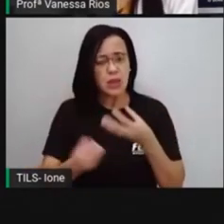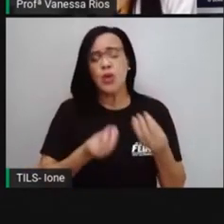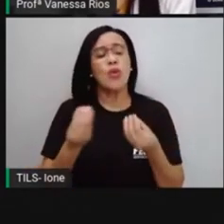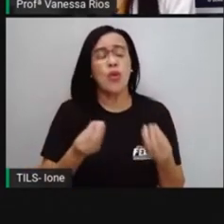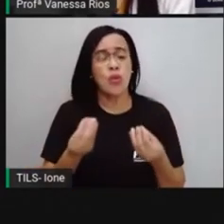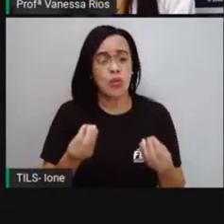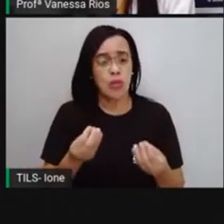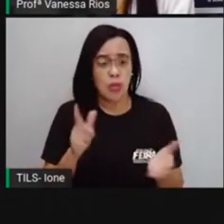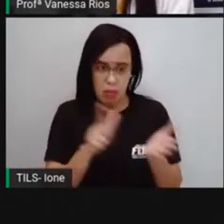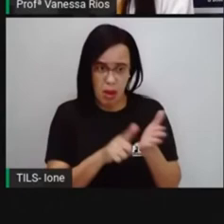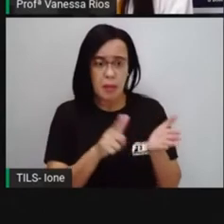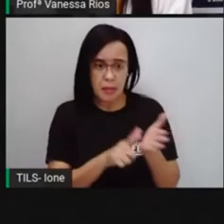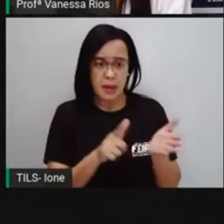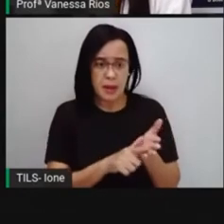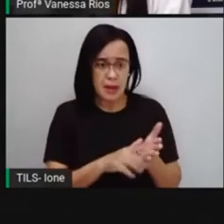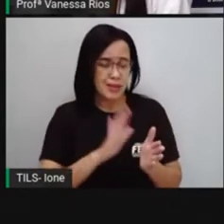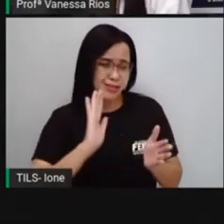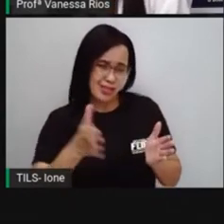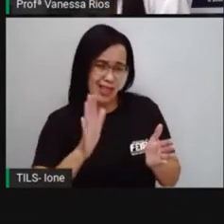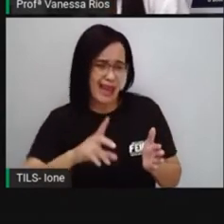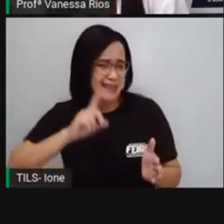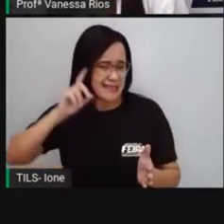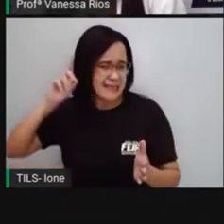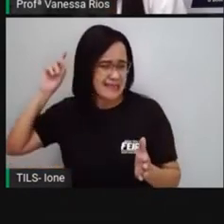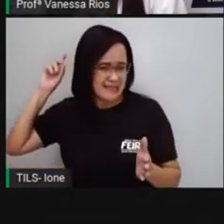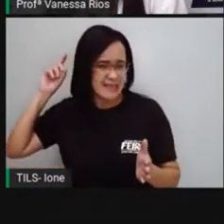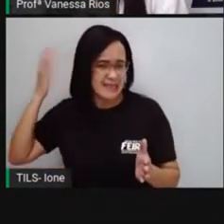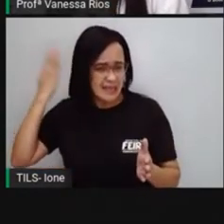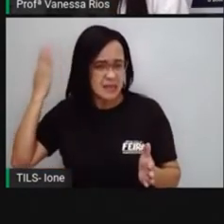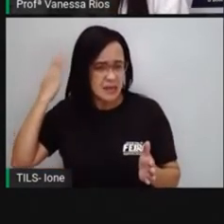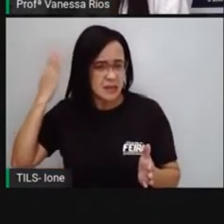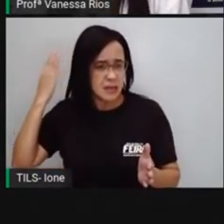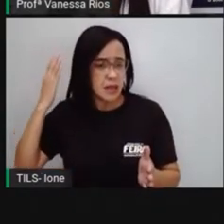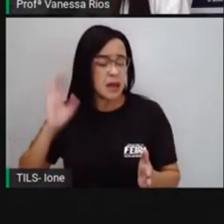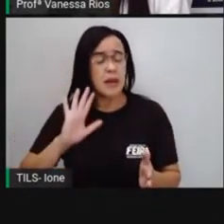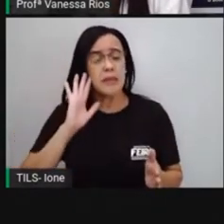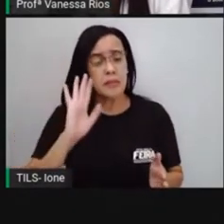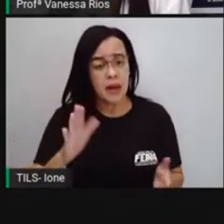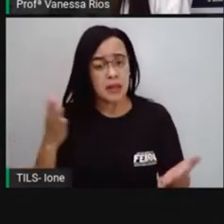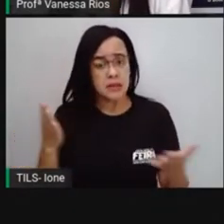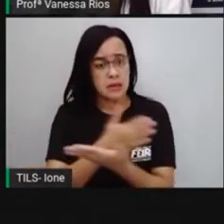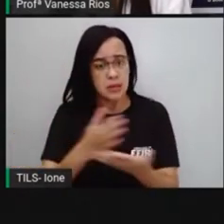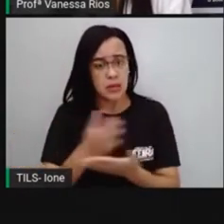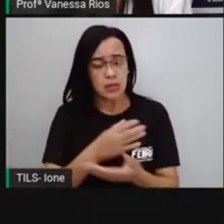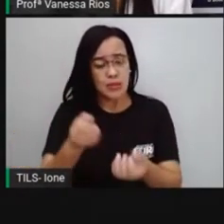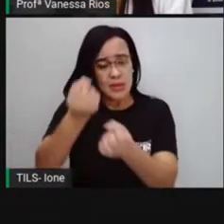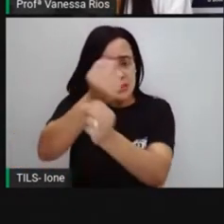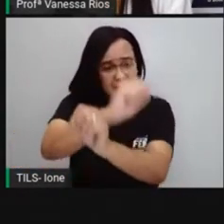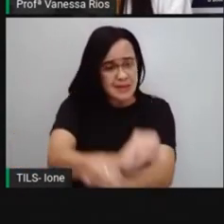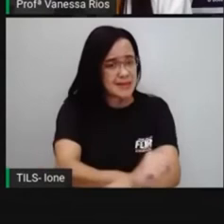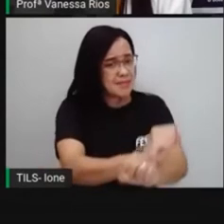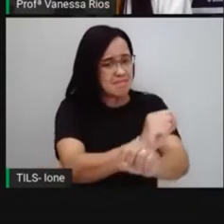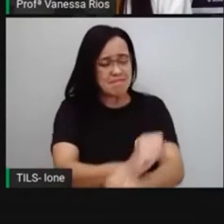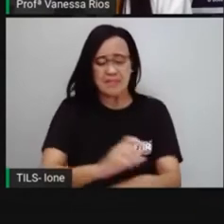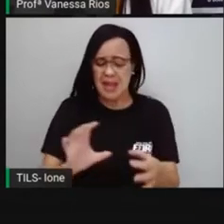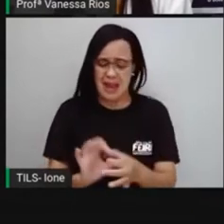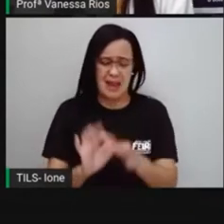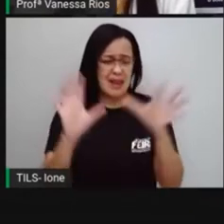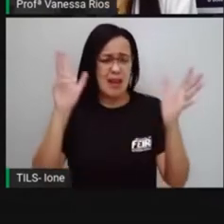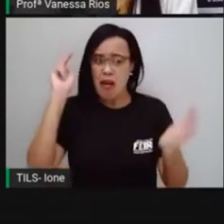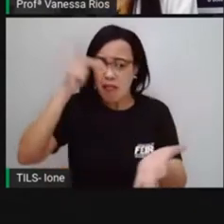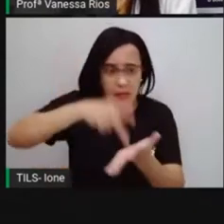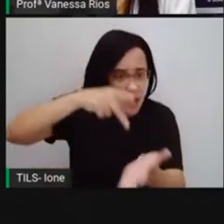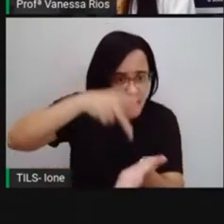papel, mas muitos desses africanos que eram escravizados não conquistaram a liberdade